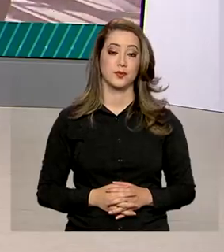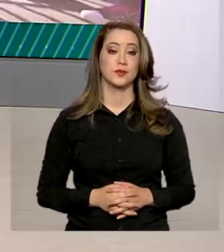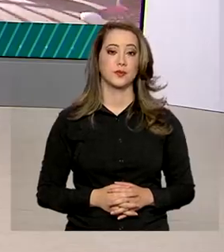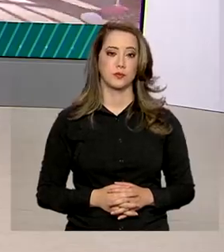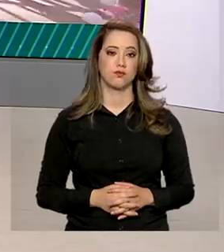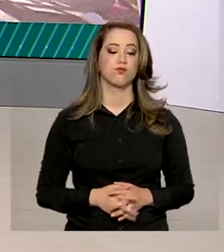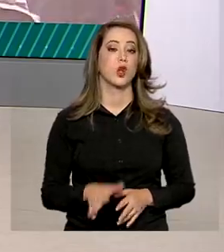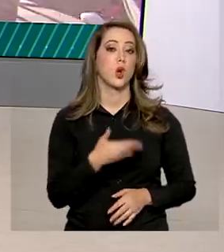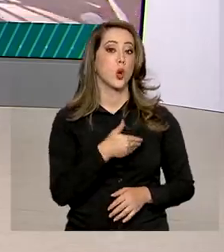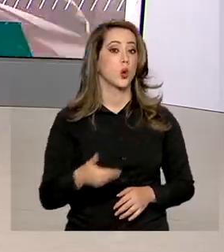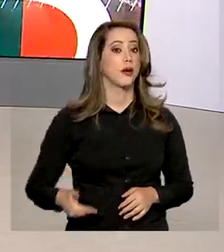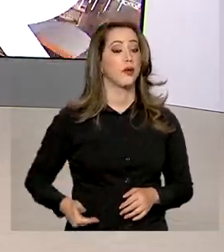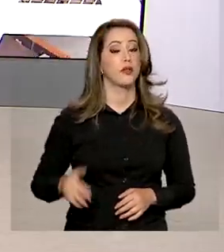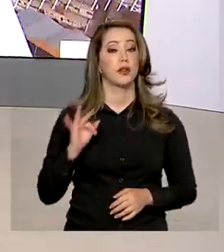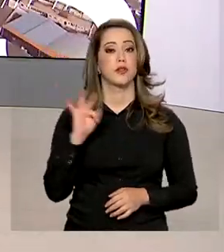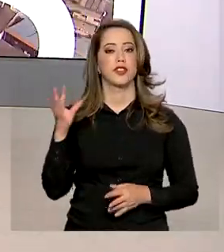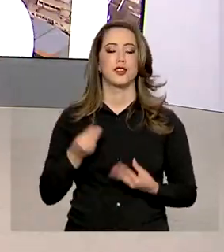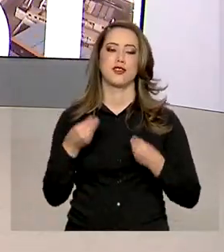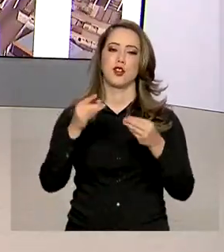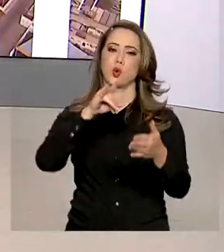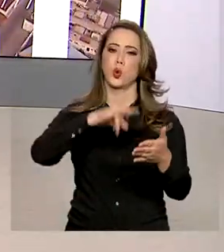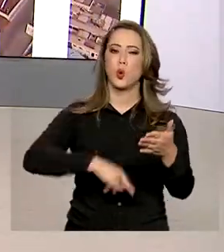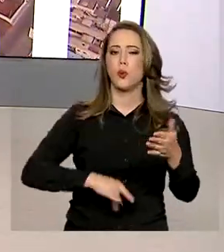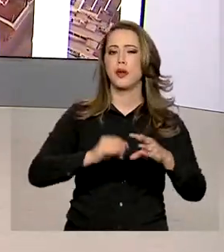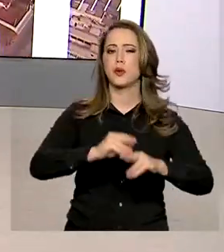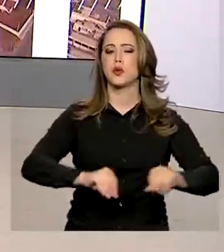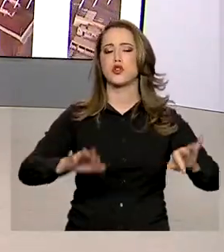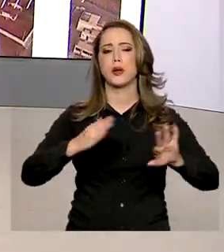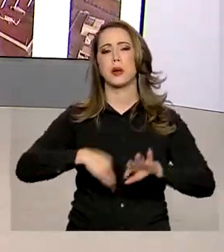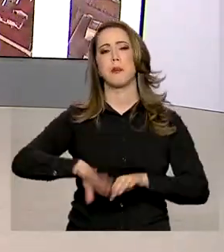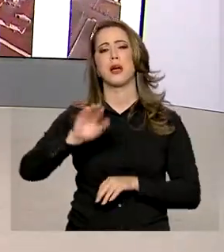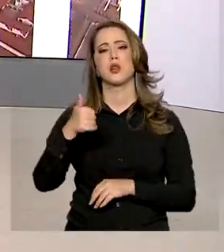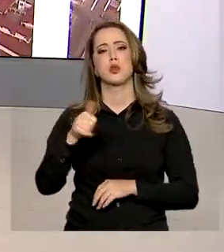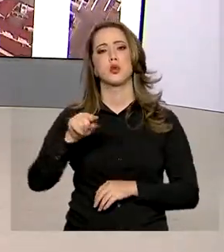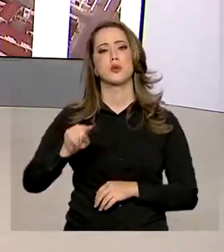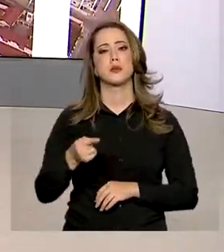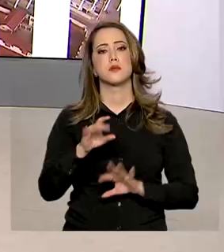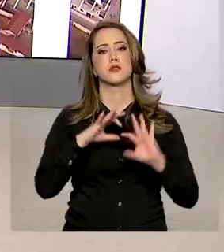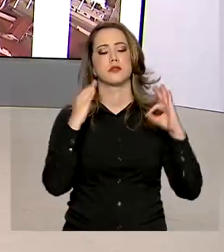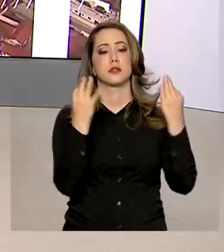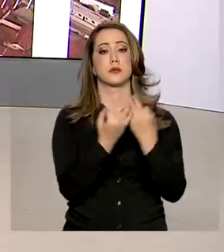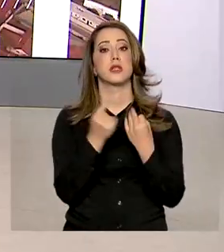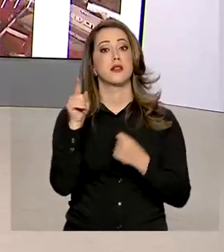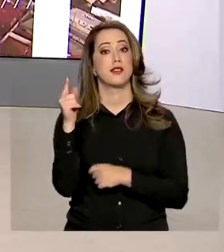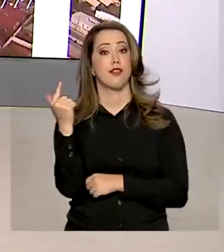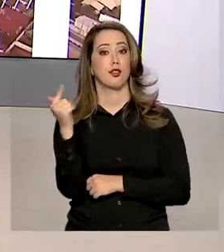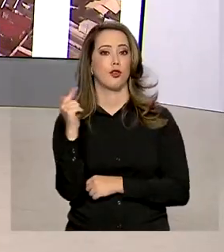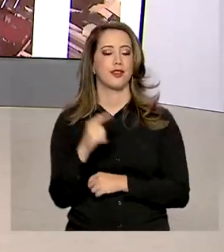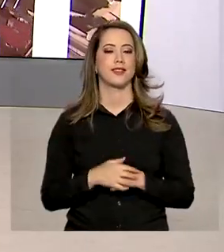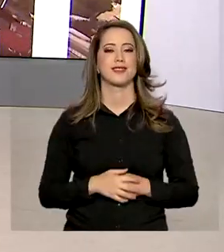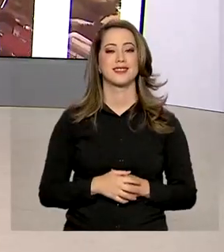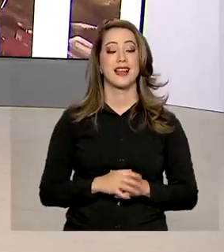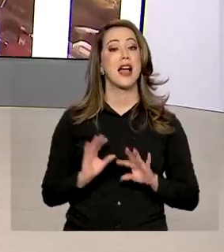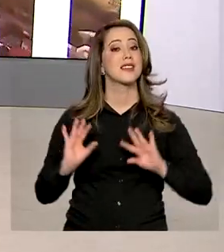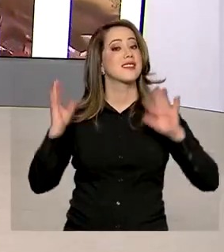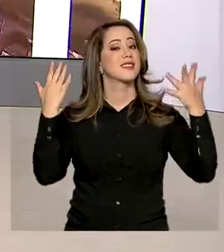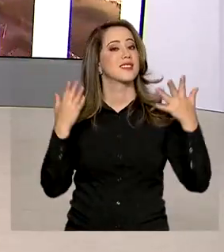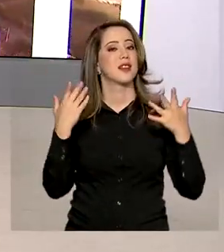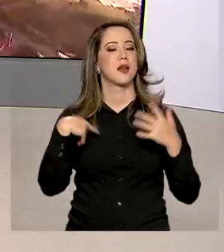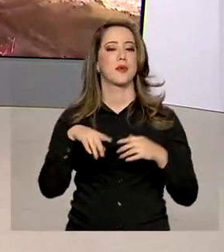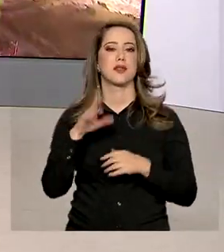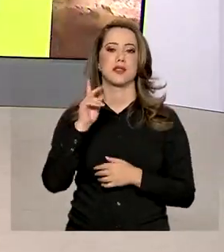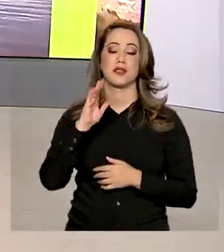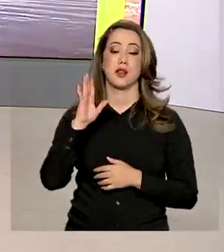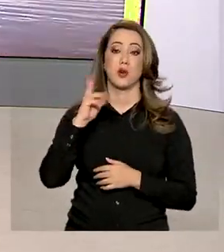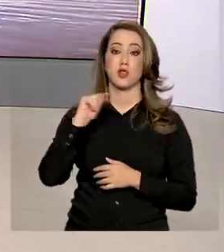O governo federal entregou títulos de terra a mais de 11 mil famílias em Rio Verde, Goiás. A cerimônia faz parte da campanha